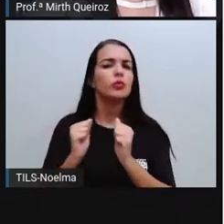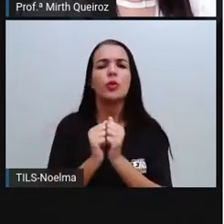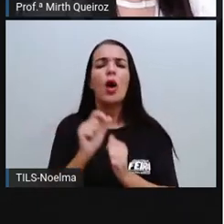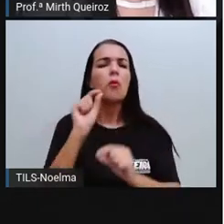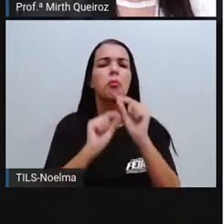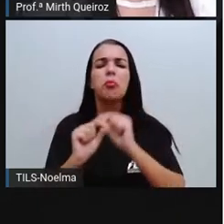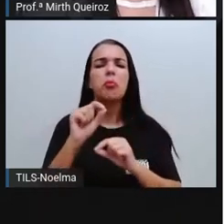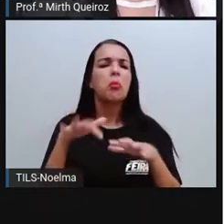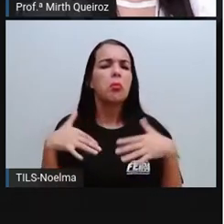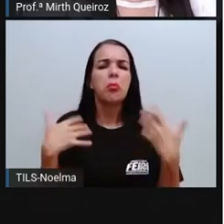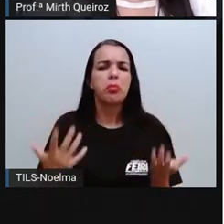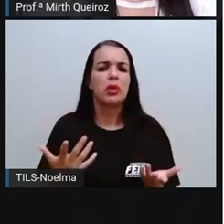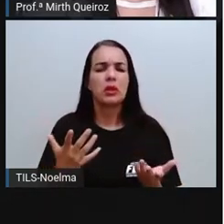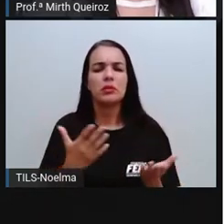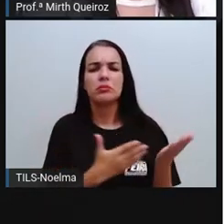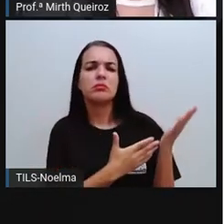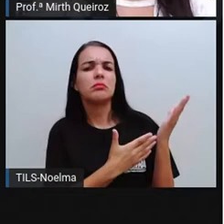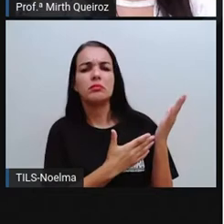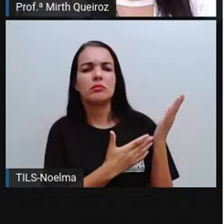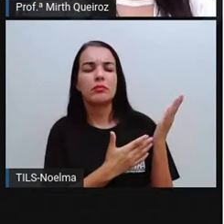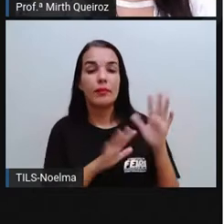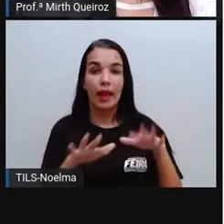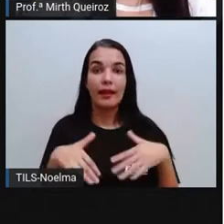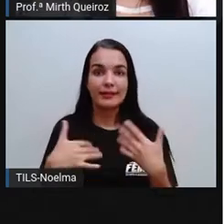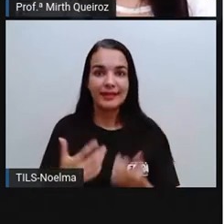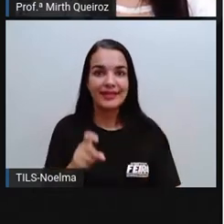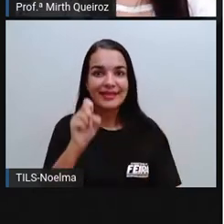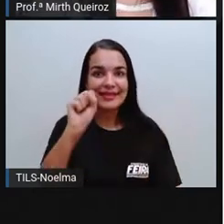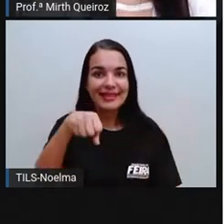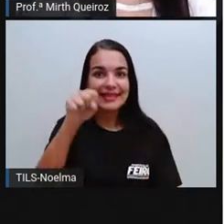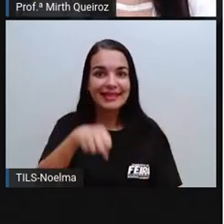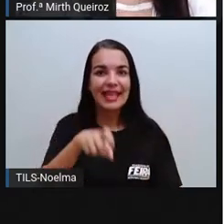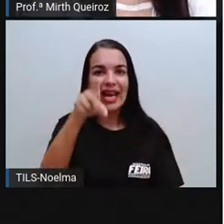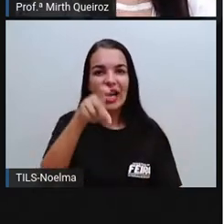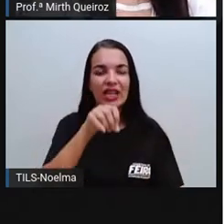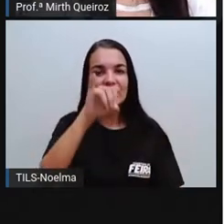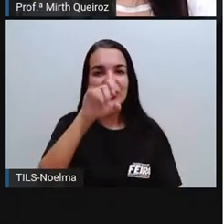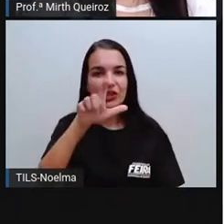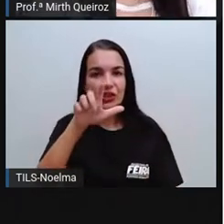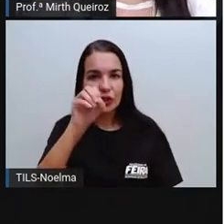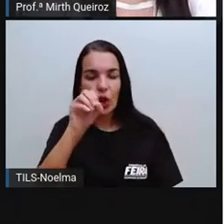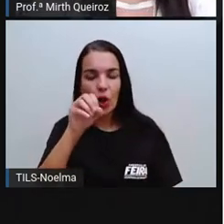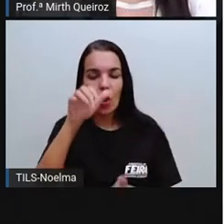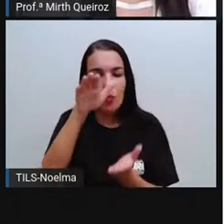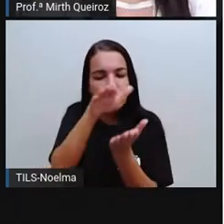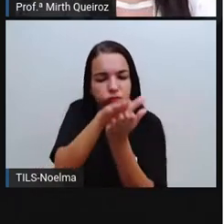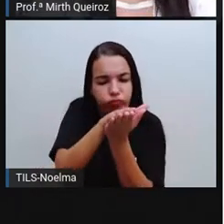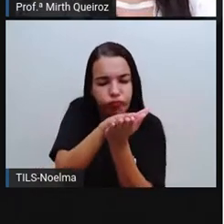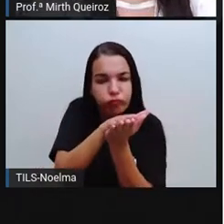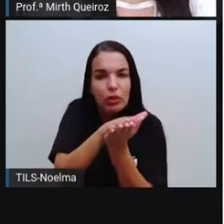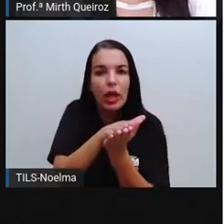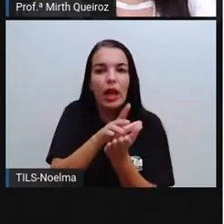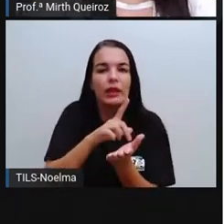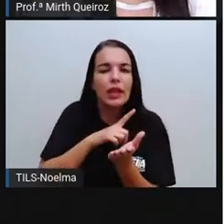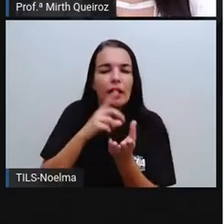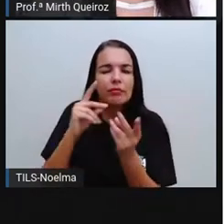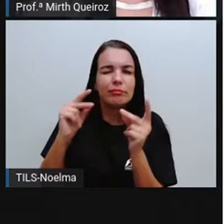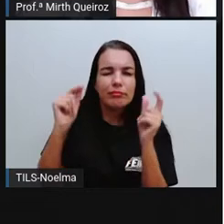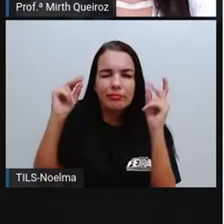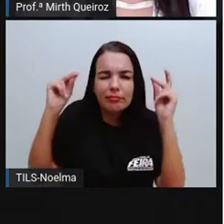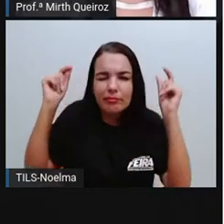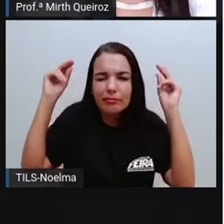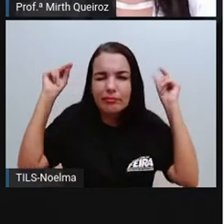xilografura mesmo? A xilografura é uma forma bem antiga de se fazer impressão.